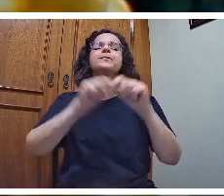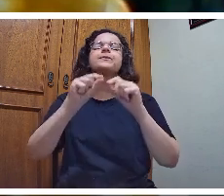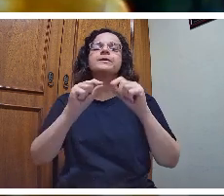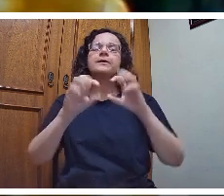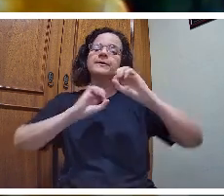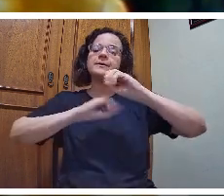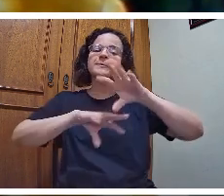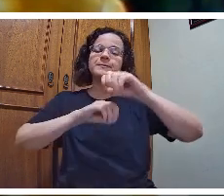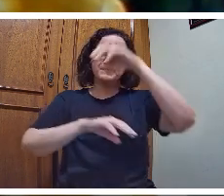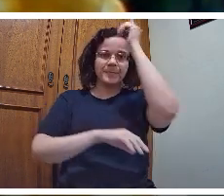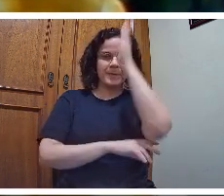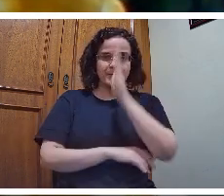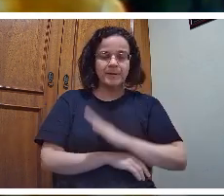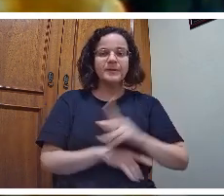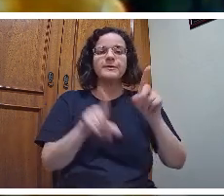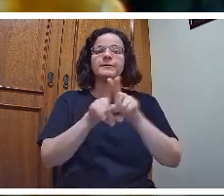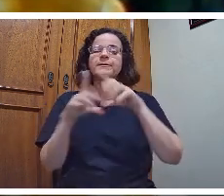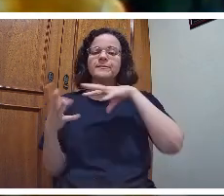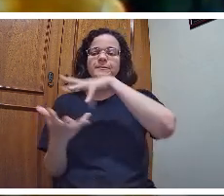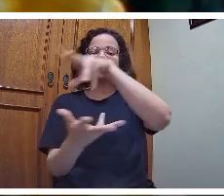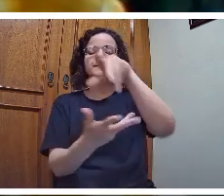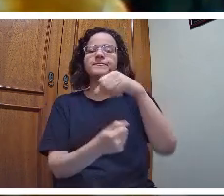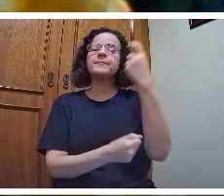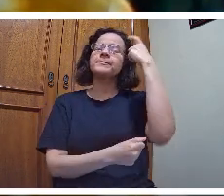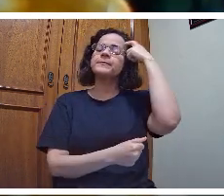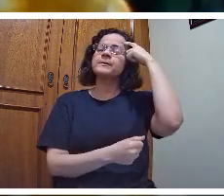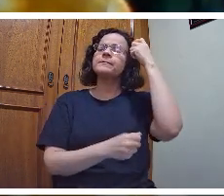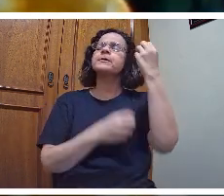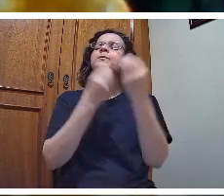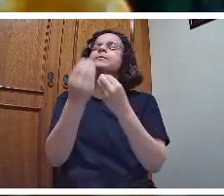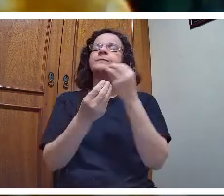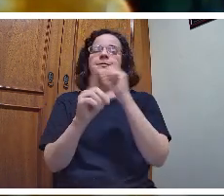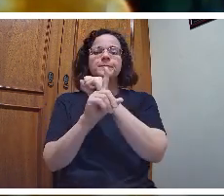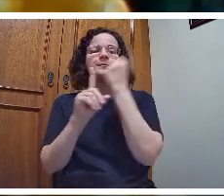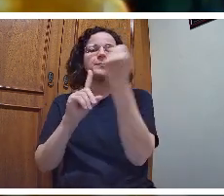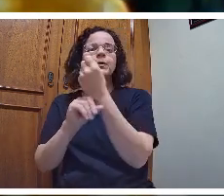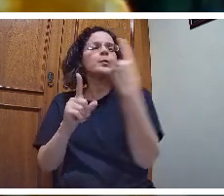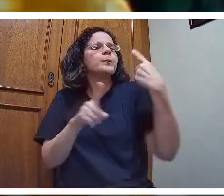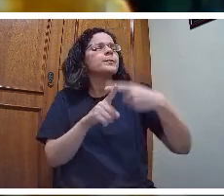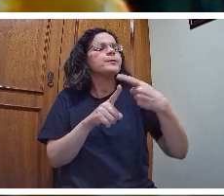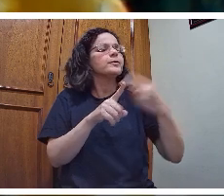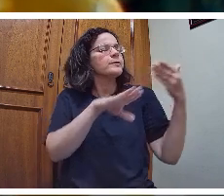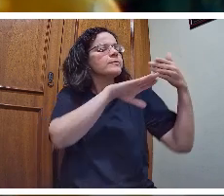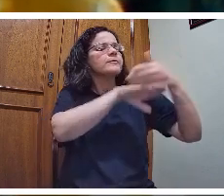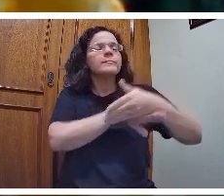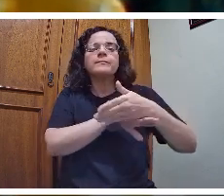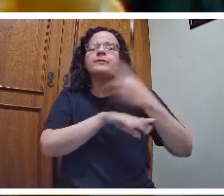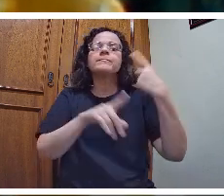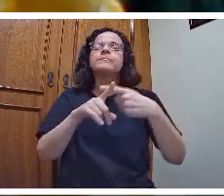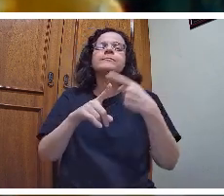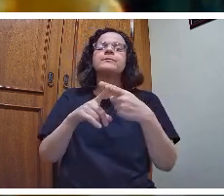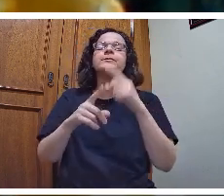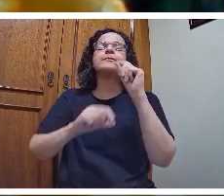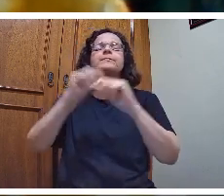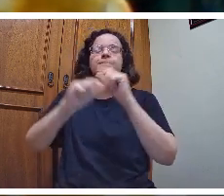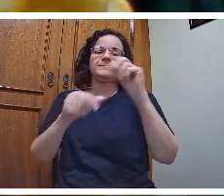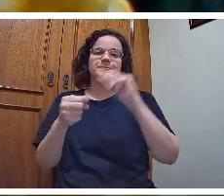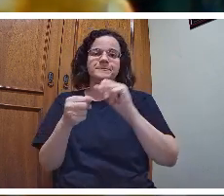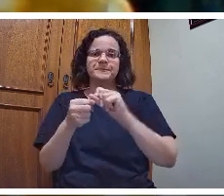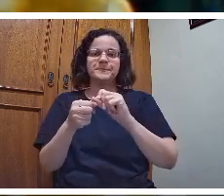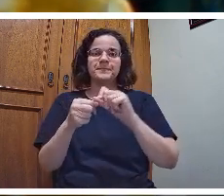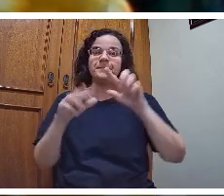pensar na sociedade, né, pensar enquanto professores, o que vier, para que viemos e o que estamos fazendo, né.